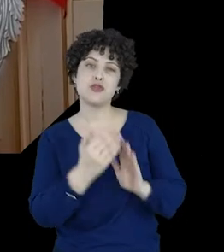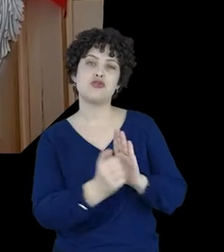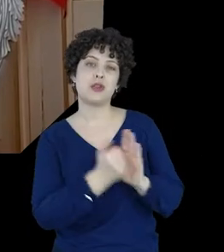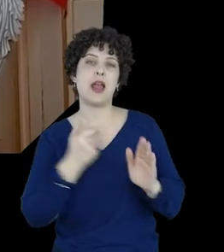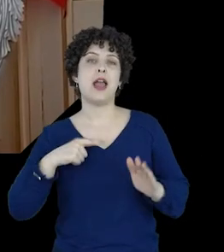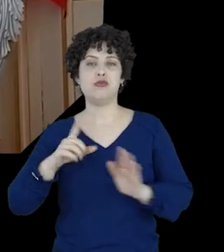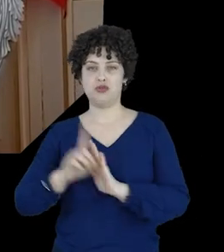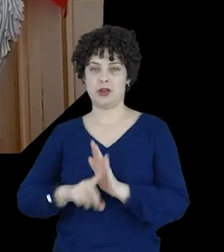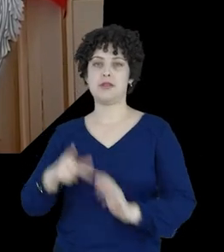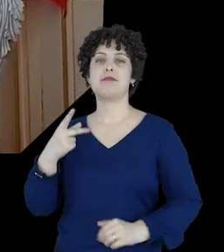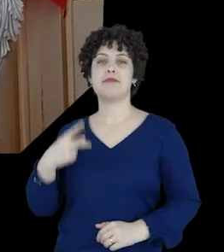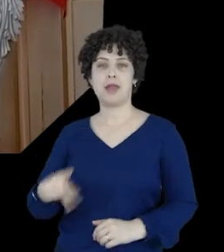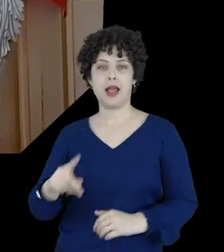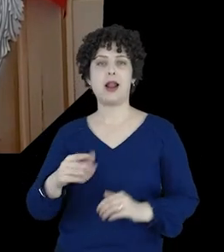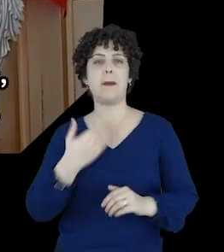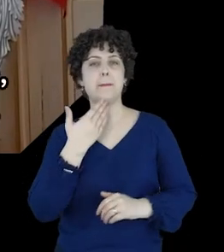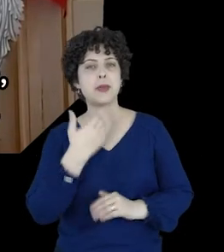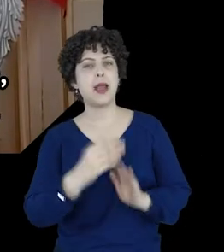à maioridade.